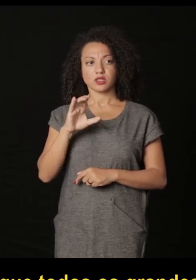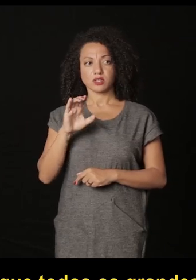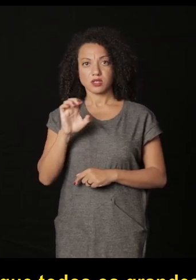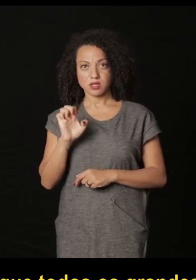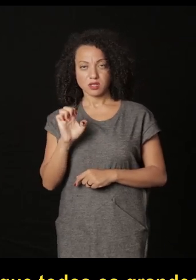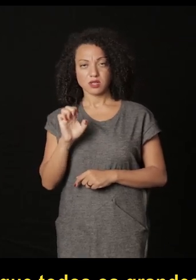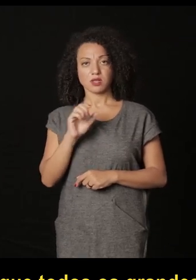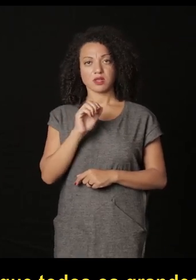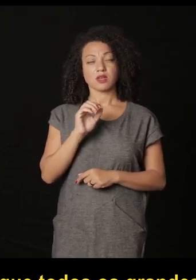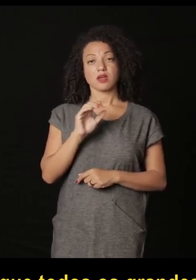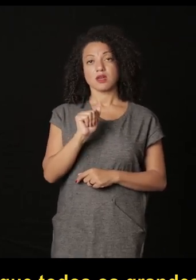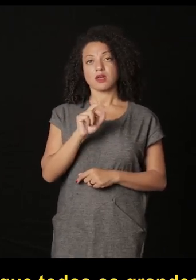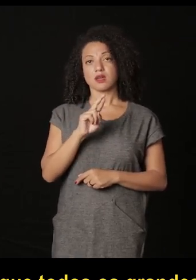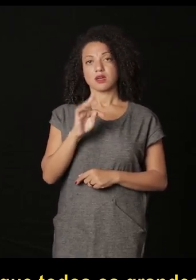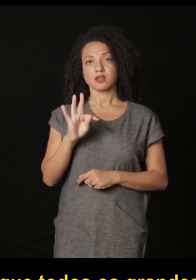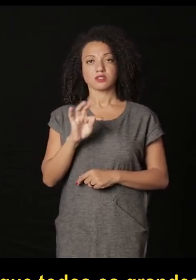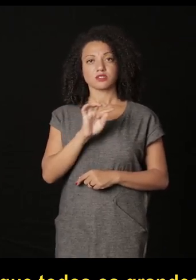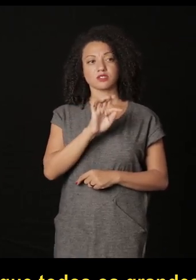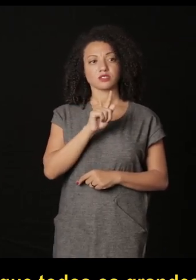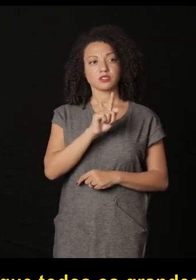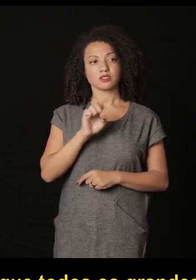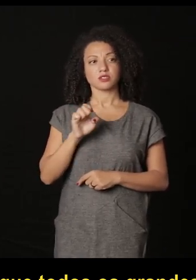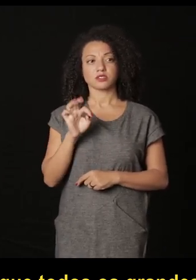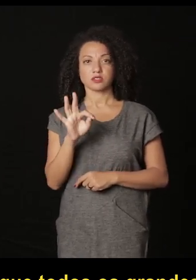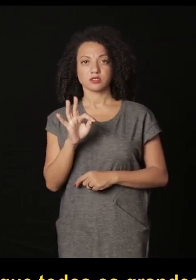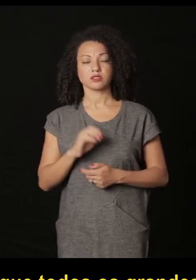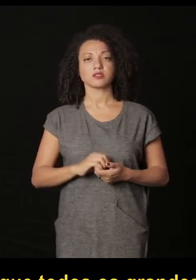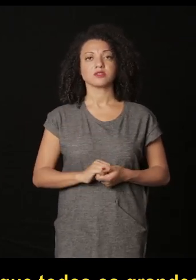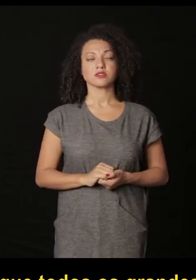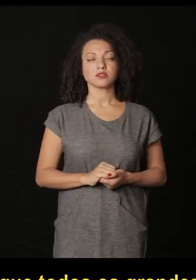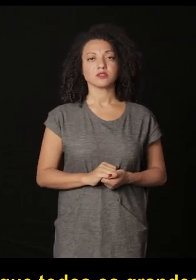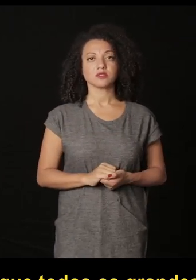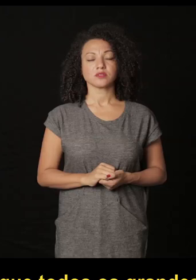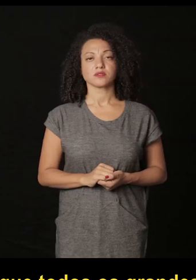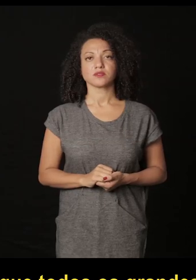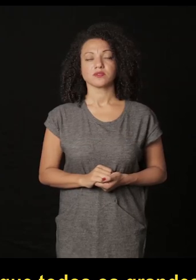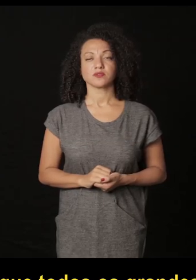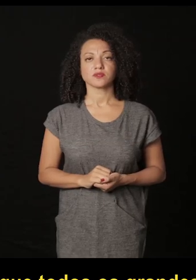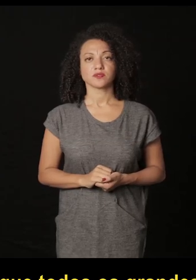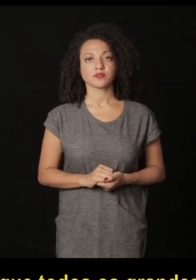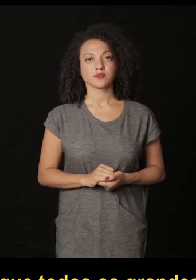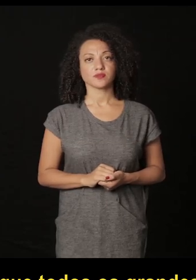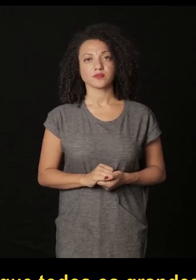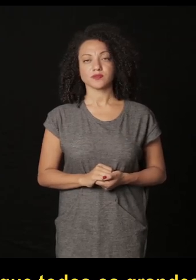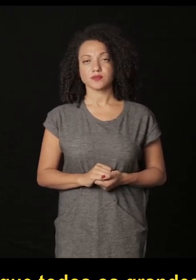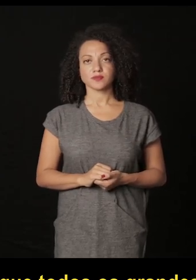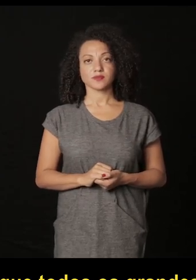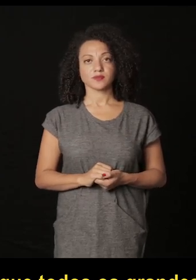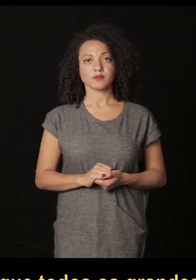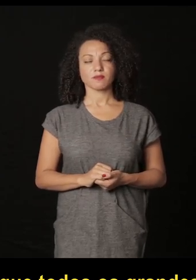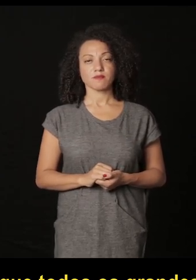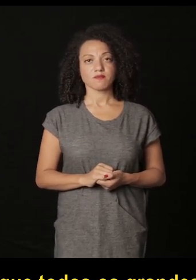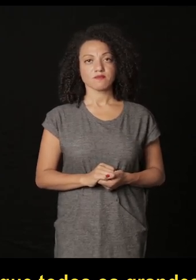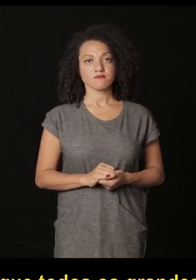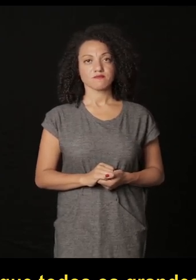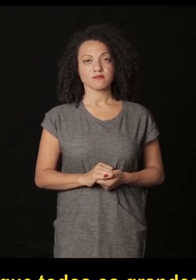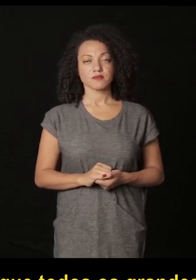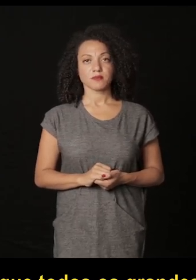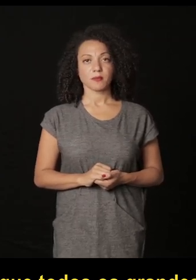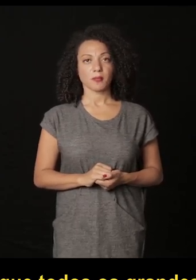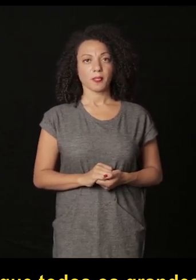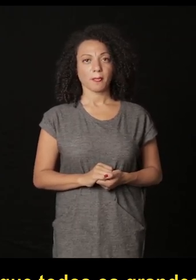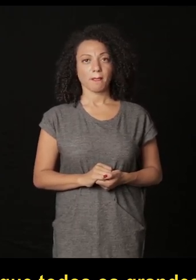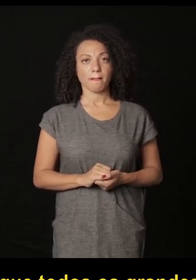os grandes do do do do do documental do do do documental